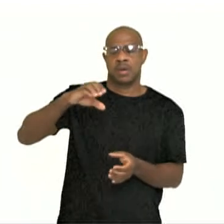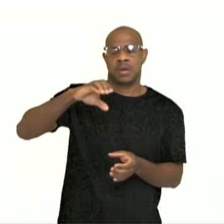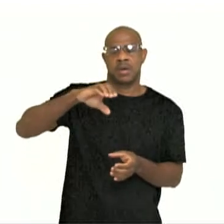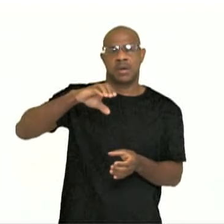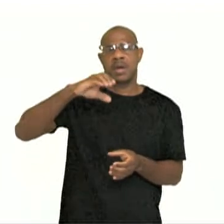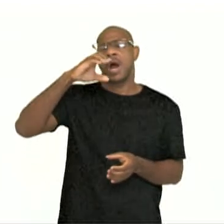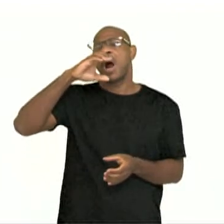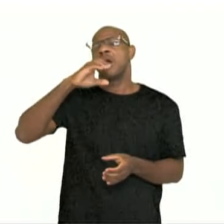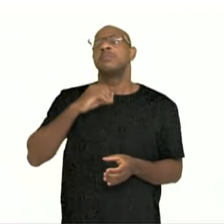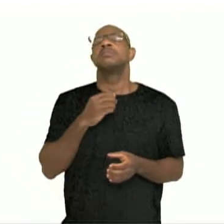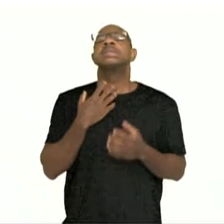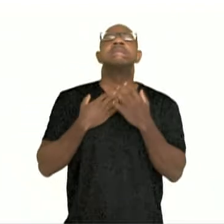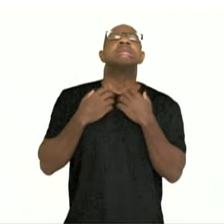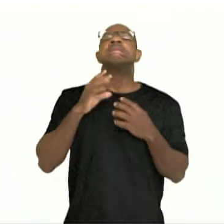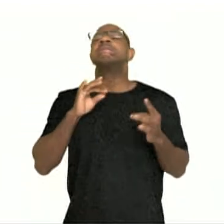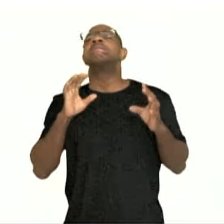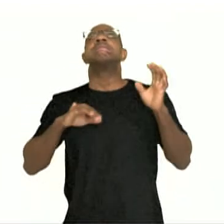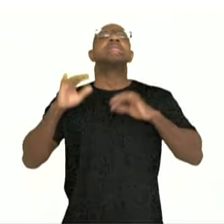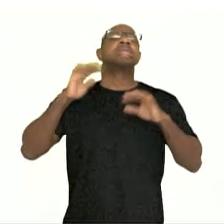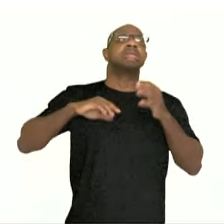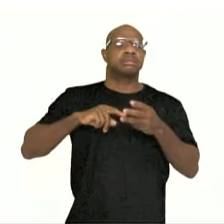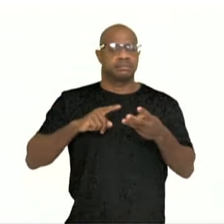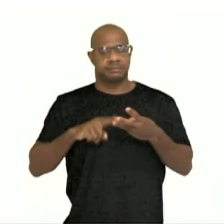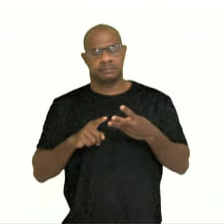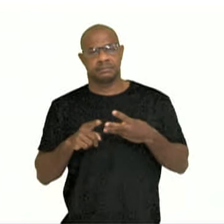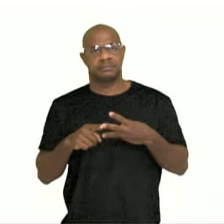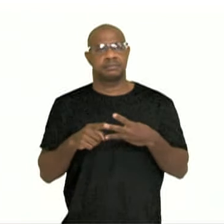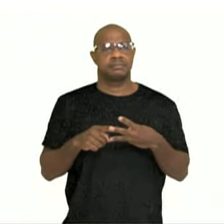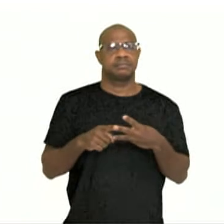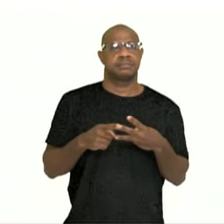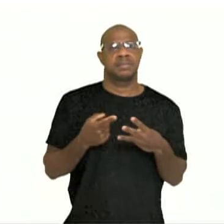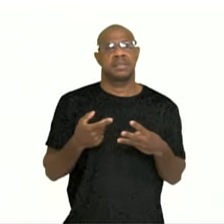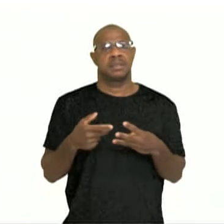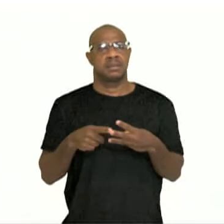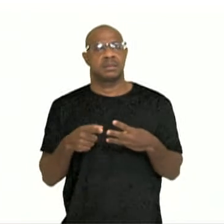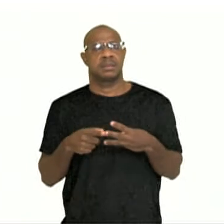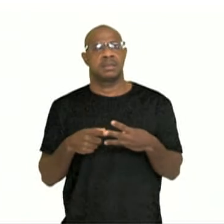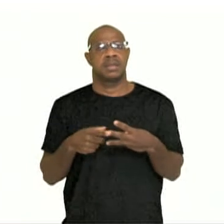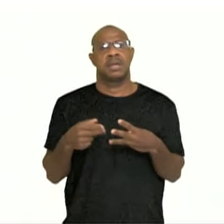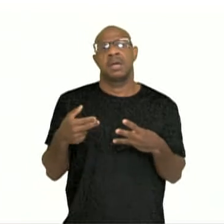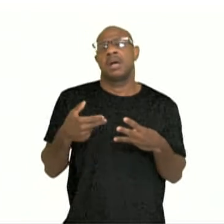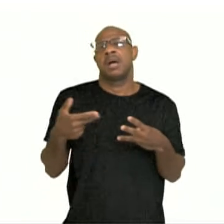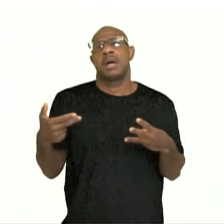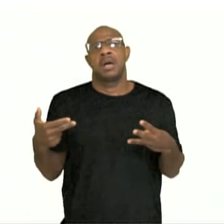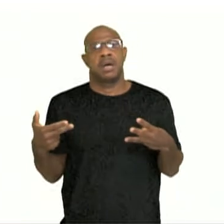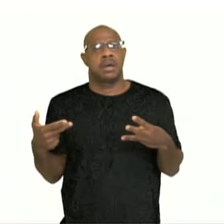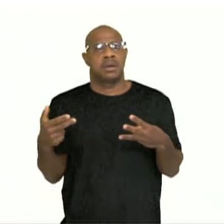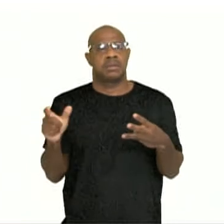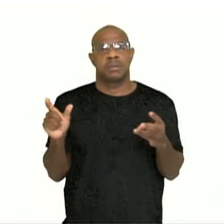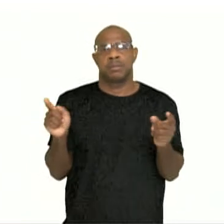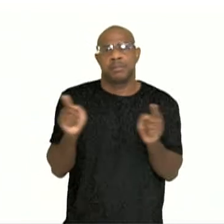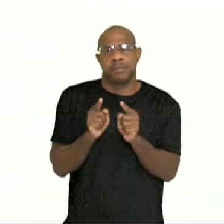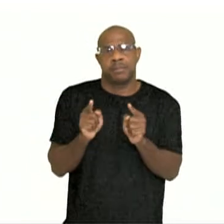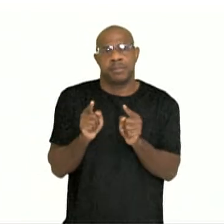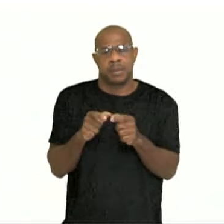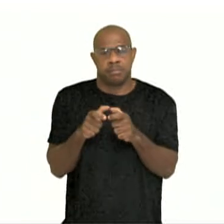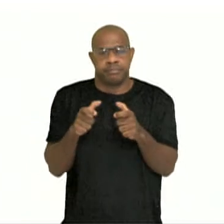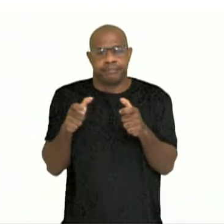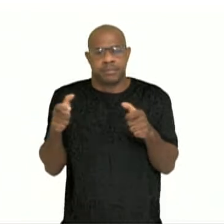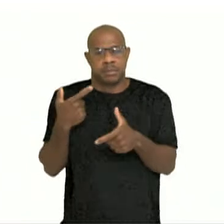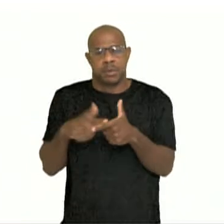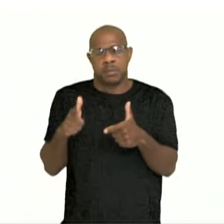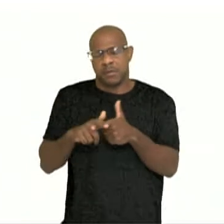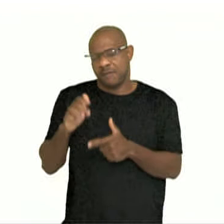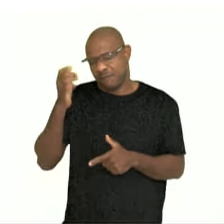importância a algo que no la tiene. Então, às vezes, é algo pequeno, mas a pessoa aumenta aquilo. Aquele problema